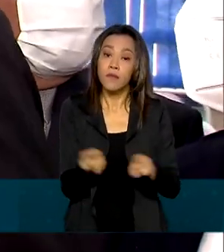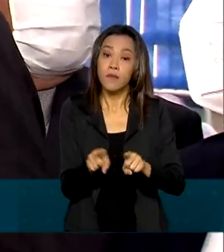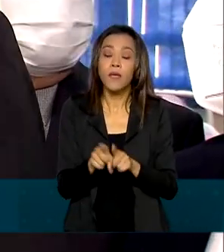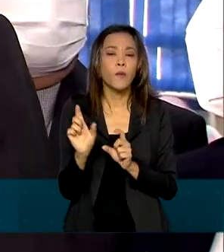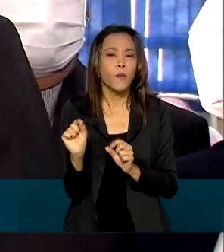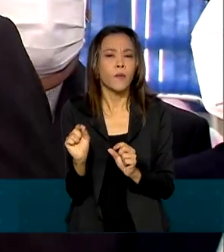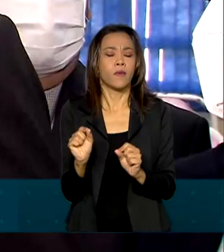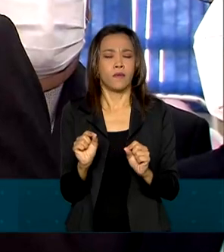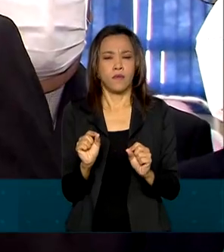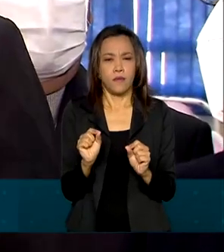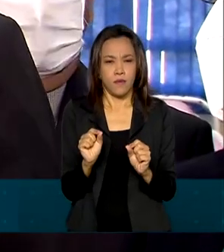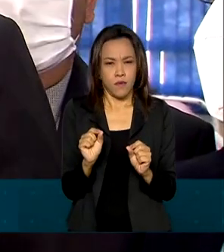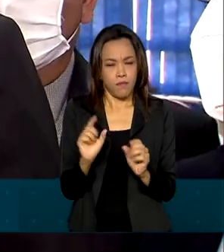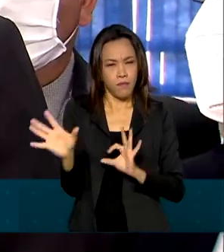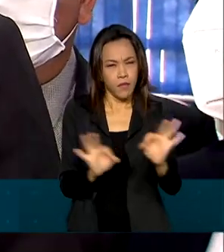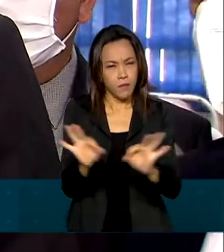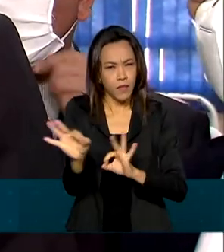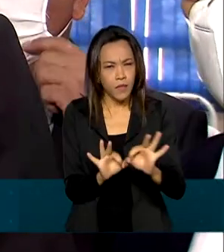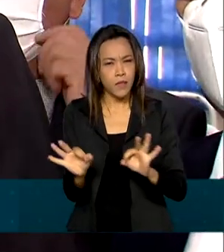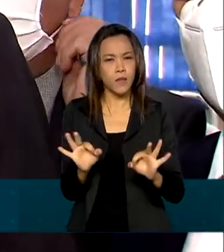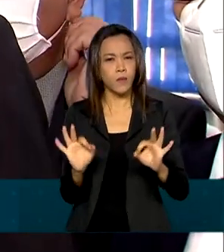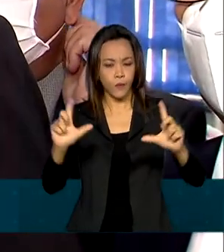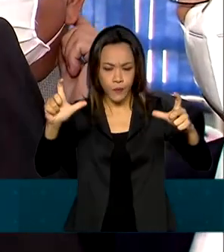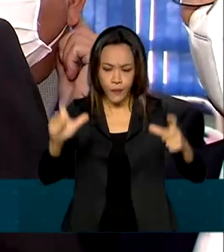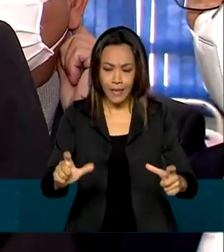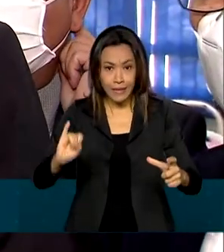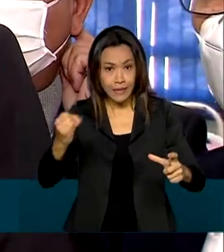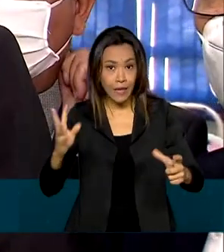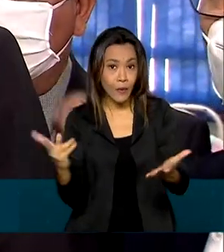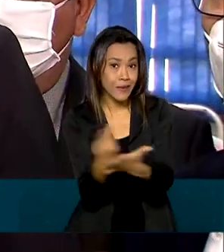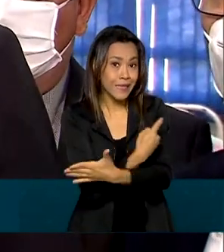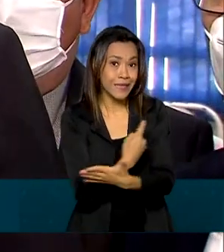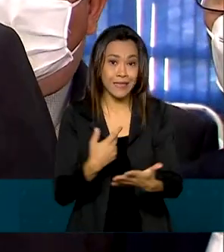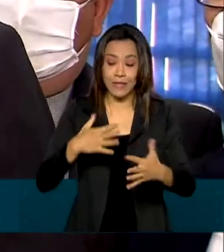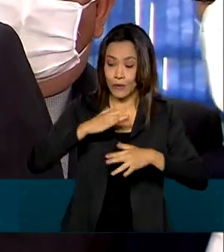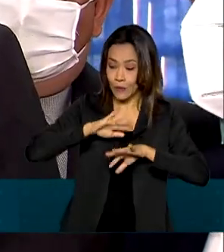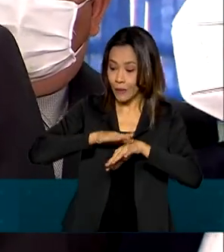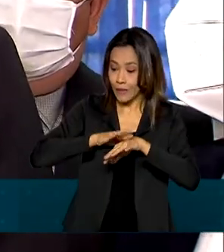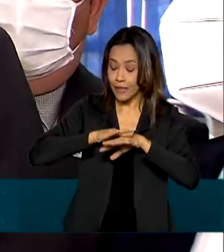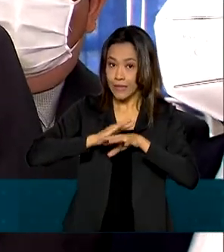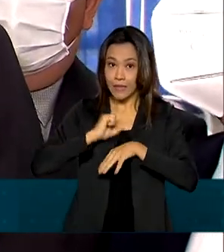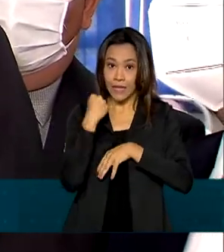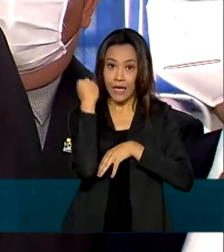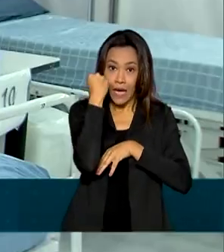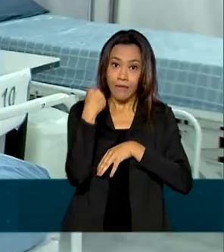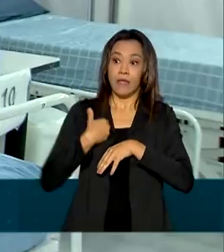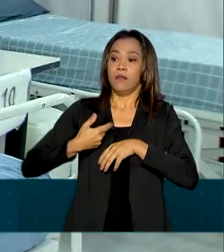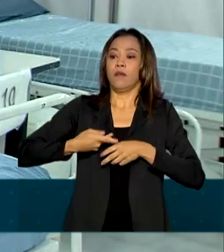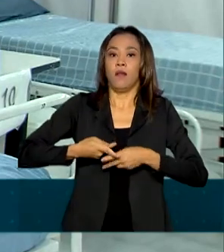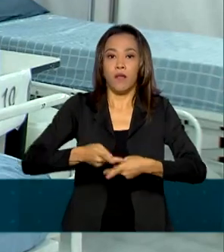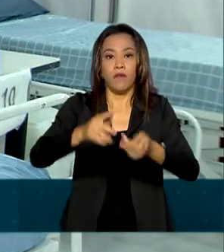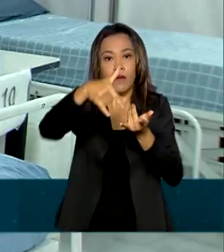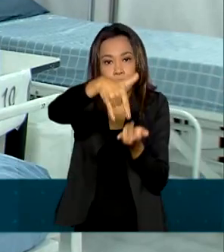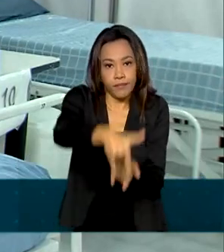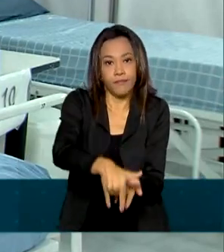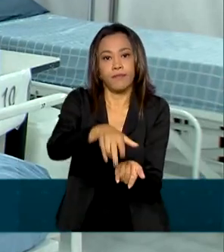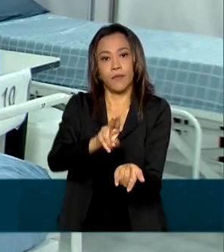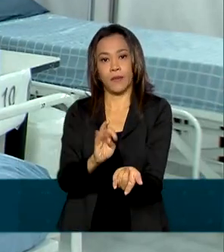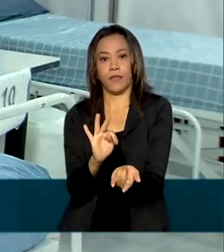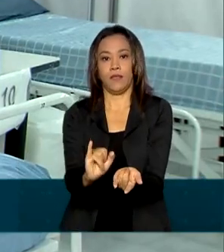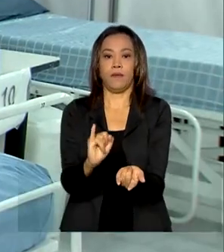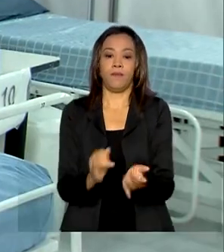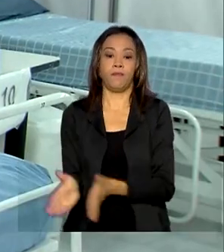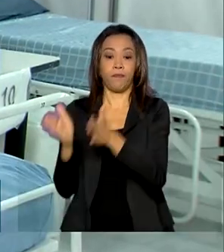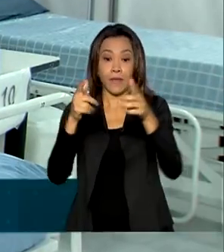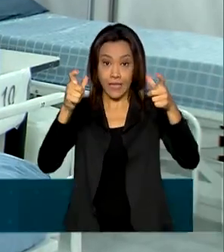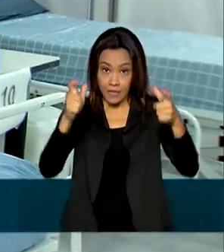preparando os locais para possíveis acolhimentos de pessoas que, porventura, tenham agravado o estado de saúde. Aqui em Chapecó, o Centro